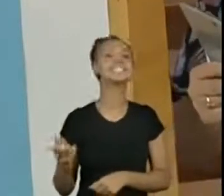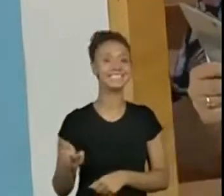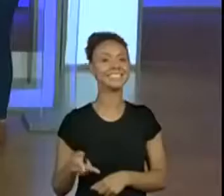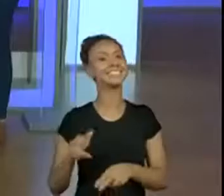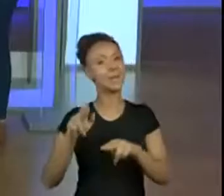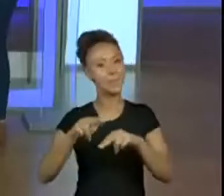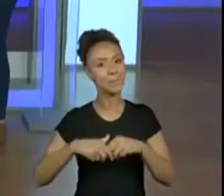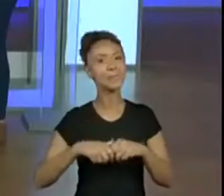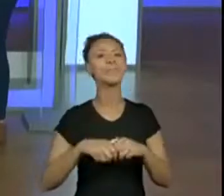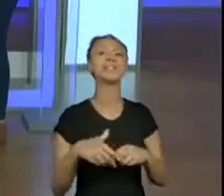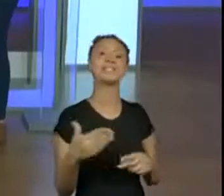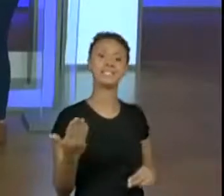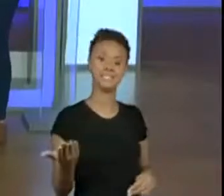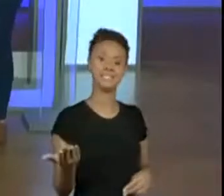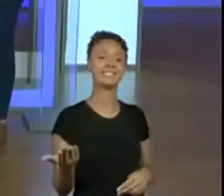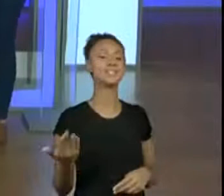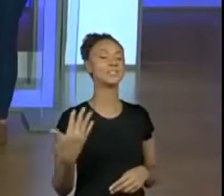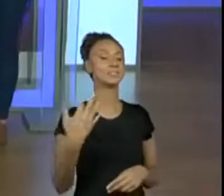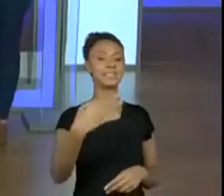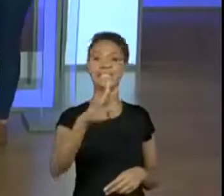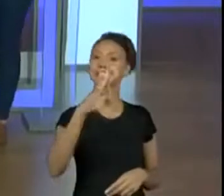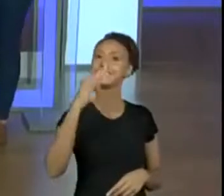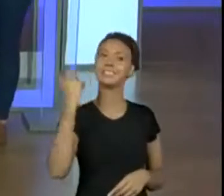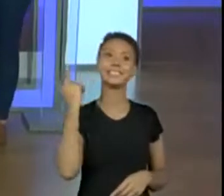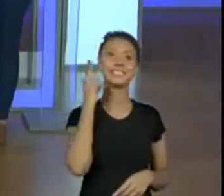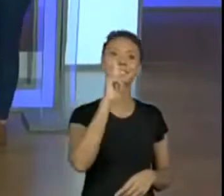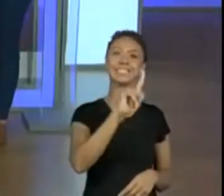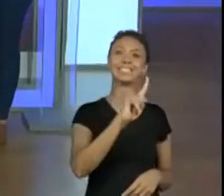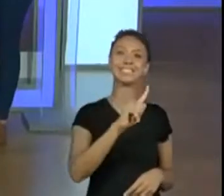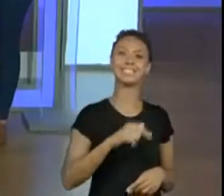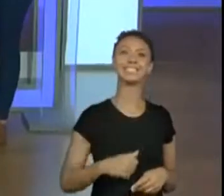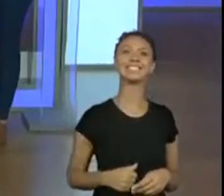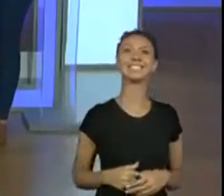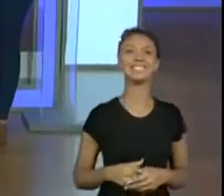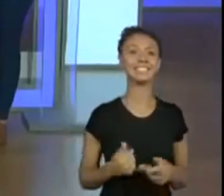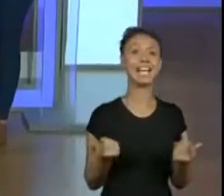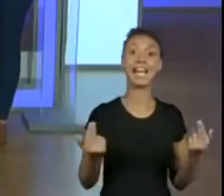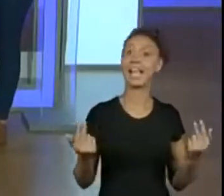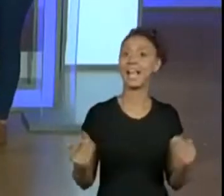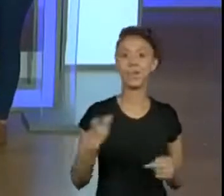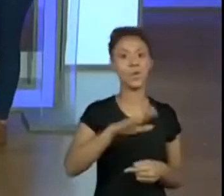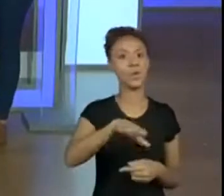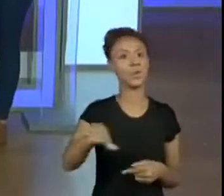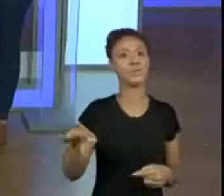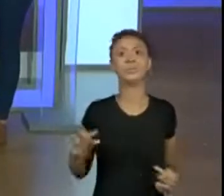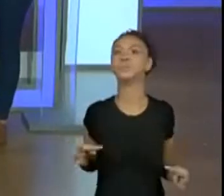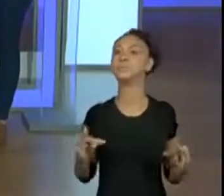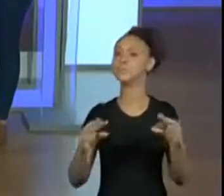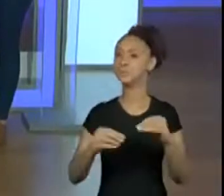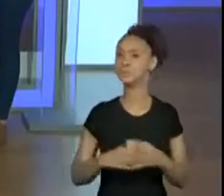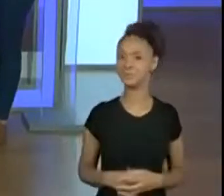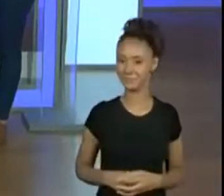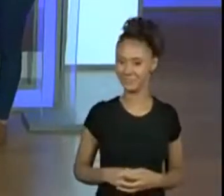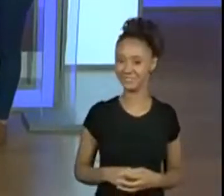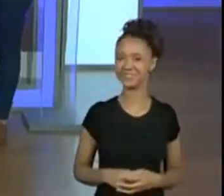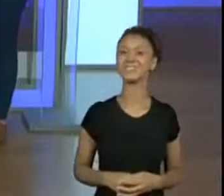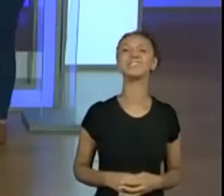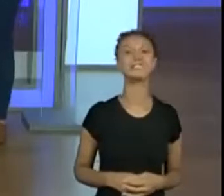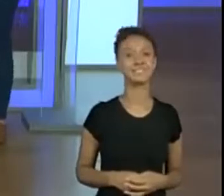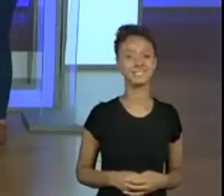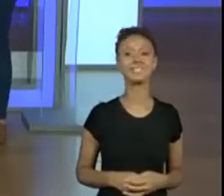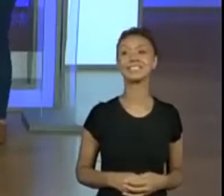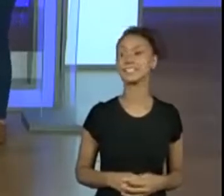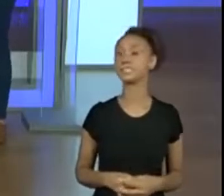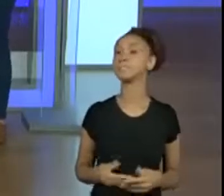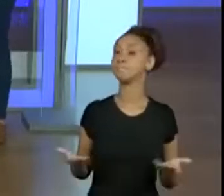mundo e aí ele já foi certeiro. Certeiro. Igual todos os nossos estudantes. Sim. E olha, de qualquer